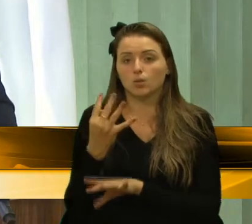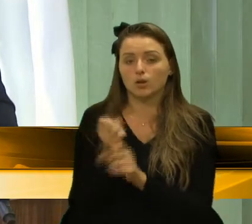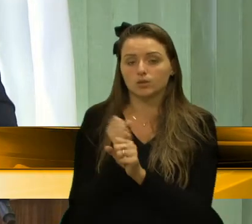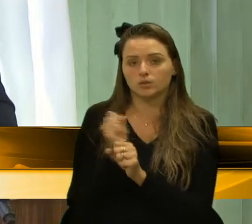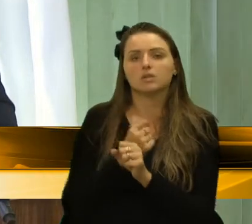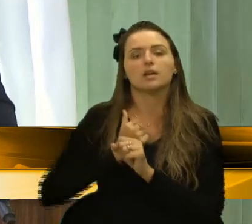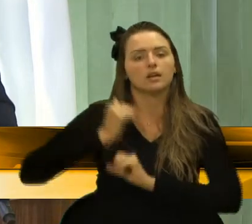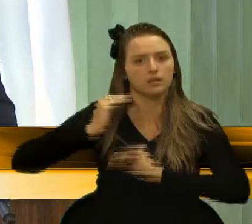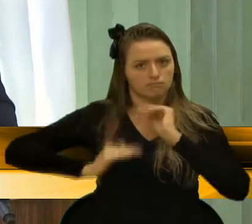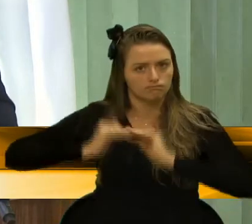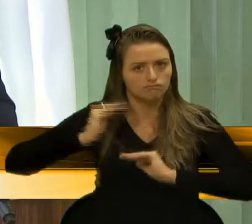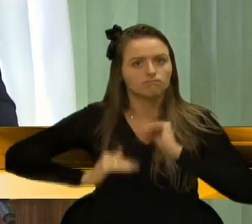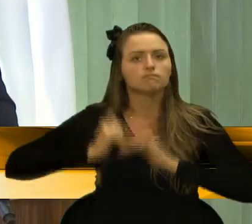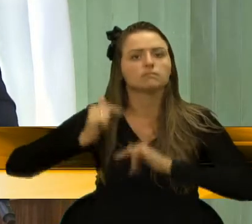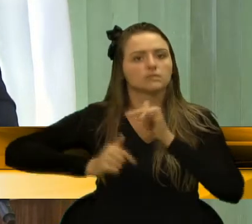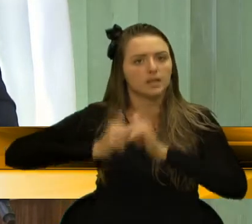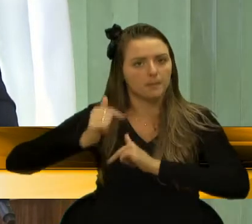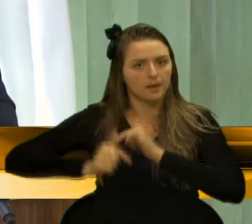ativamente.